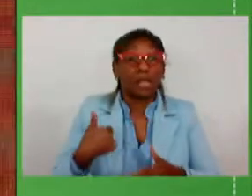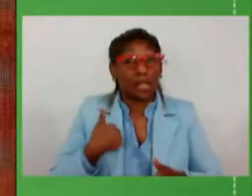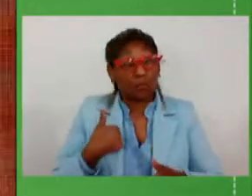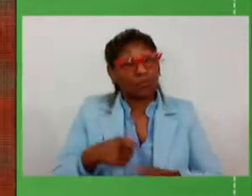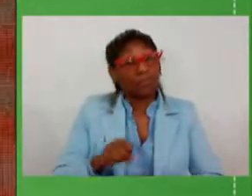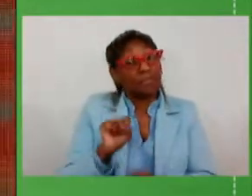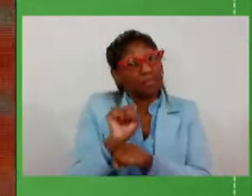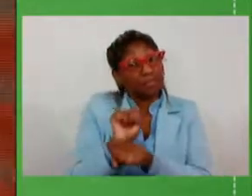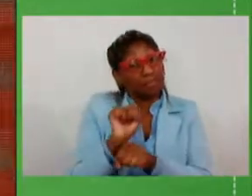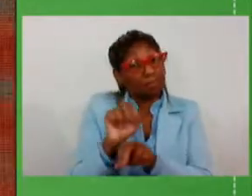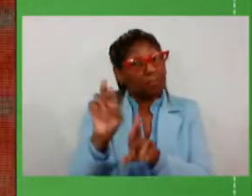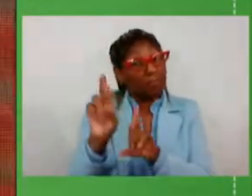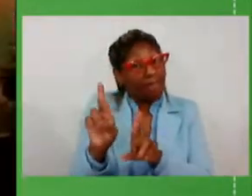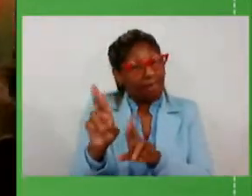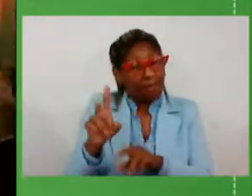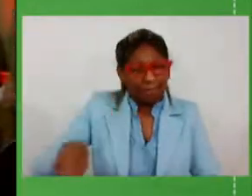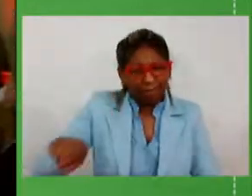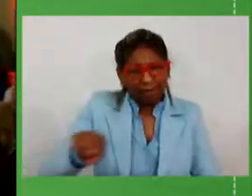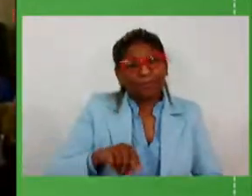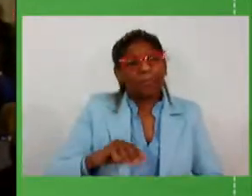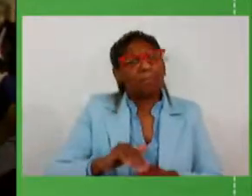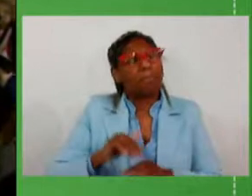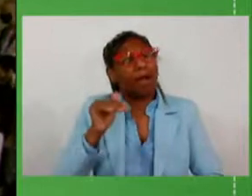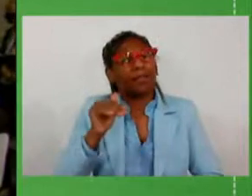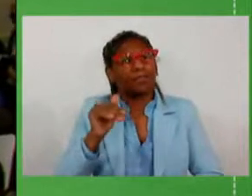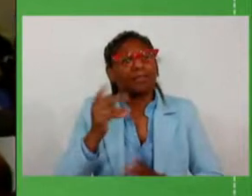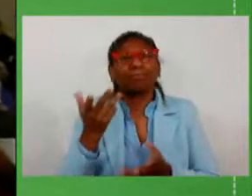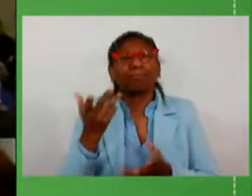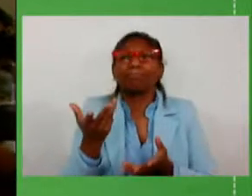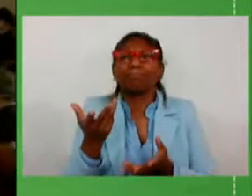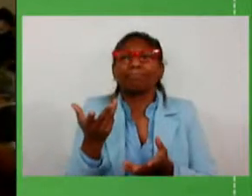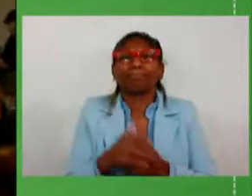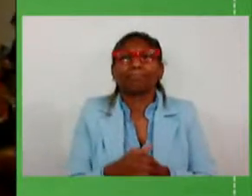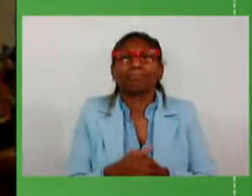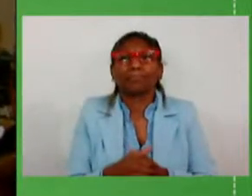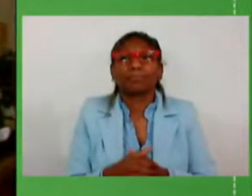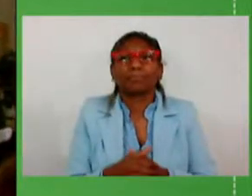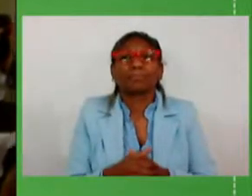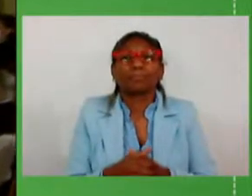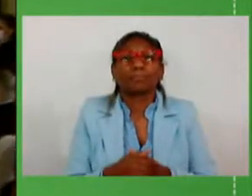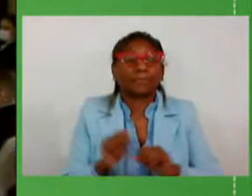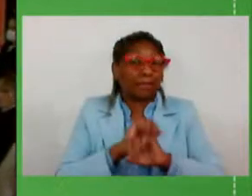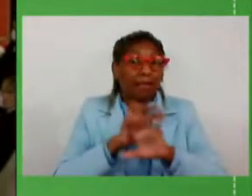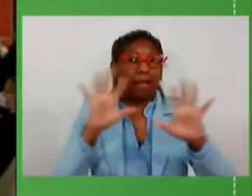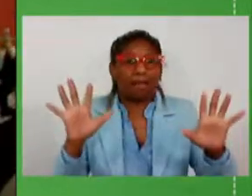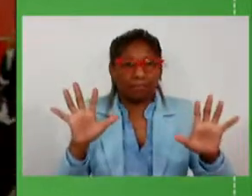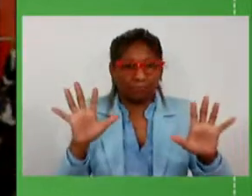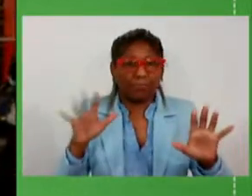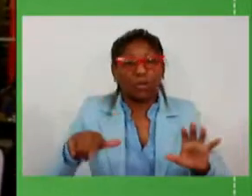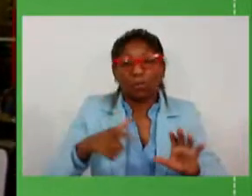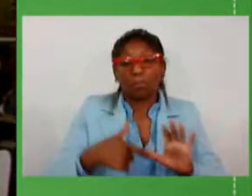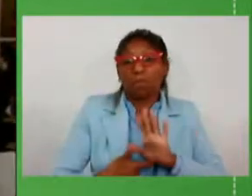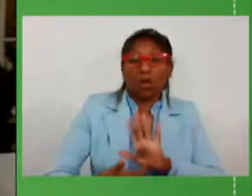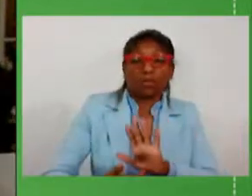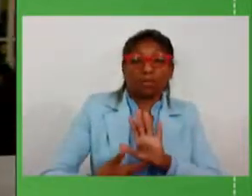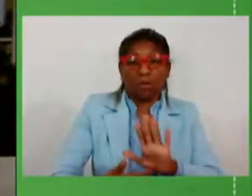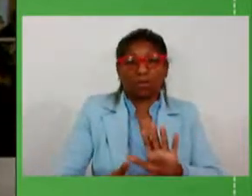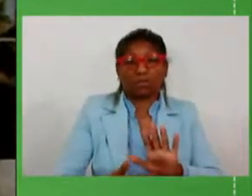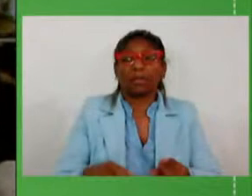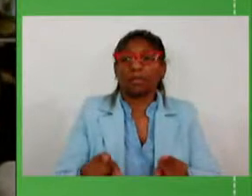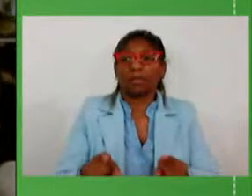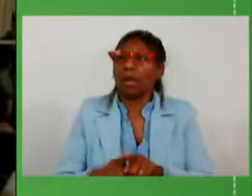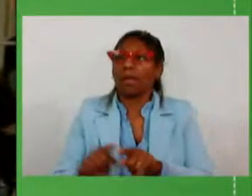reforçar cada vez mais esses conceitos que nós buscamos representar que temos visto o acolhimento na Assembleia